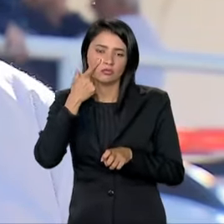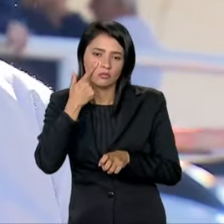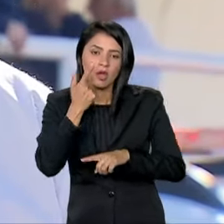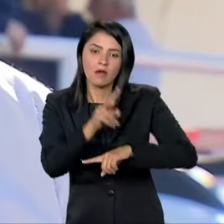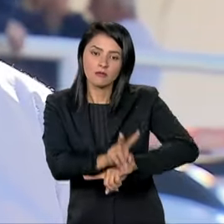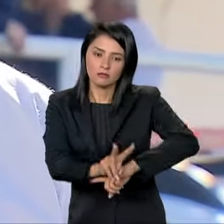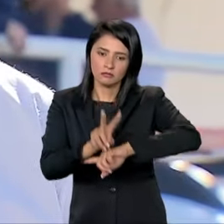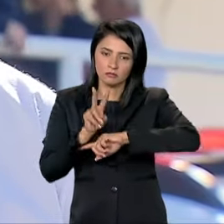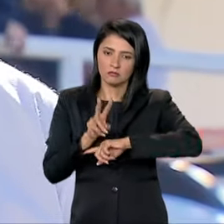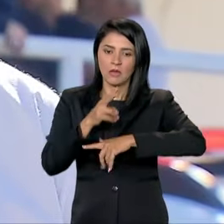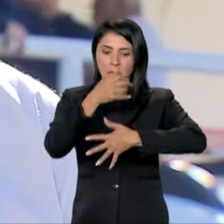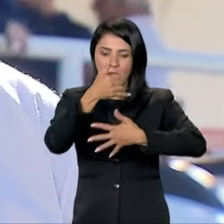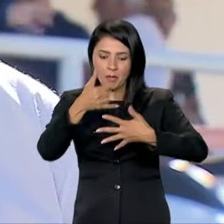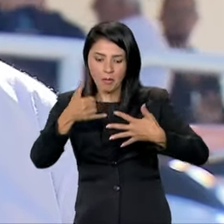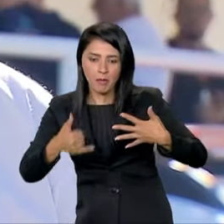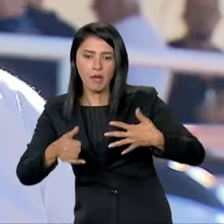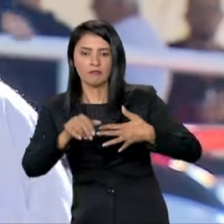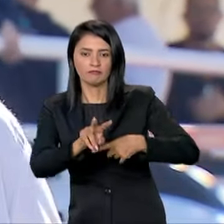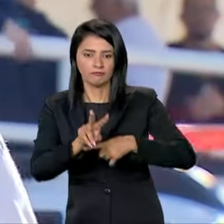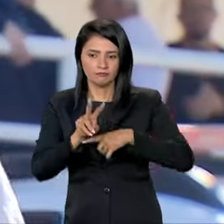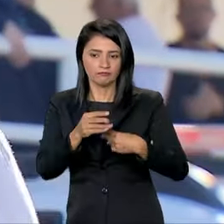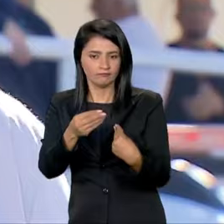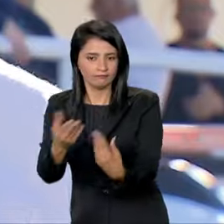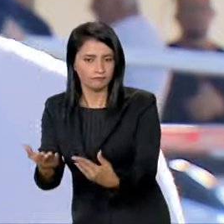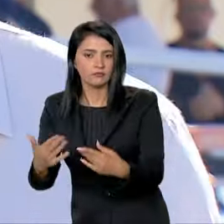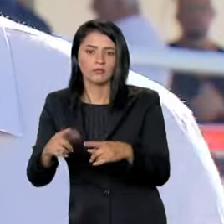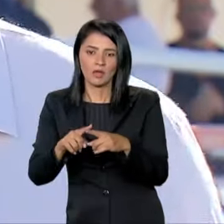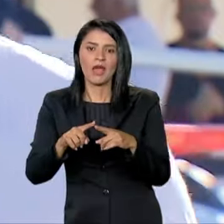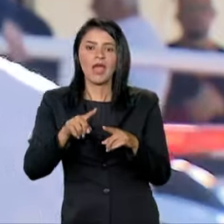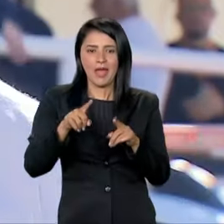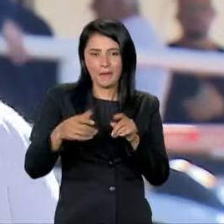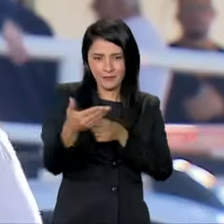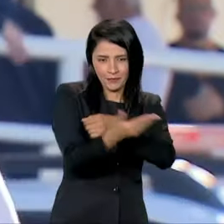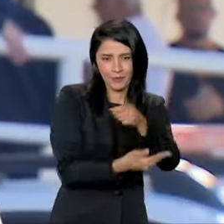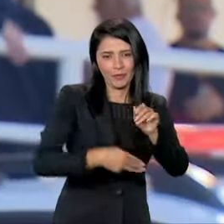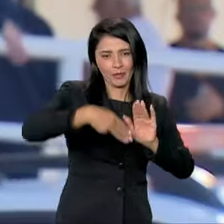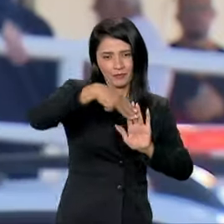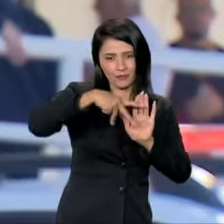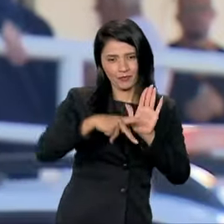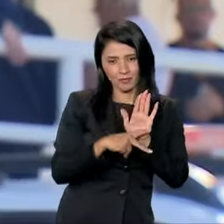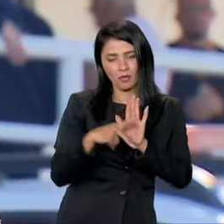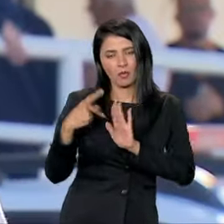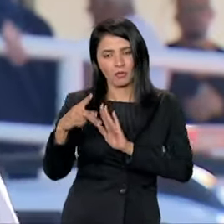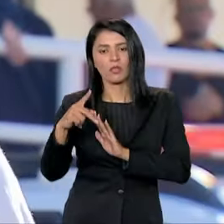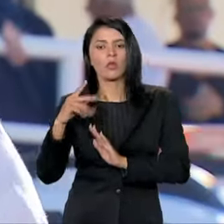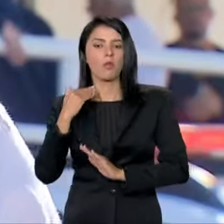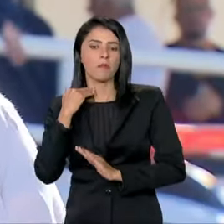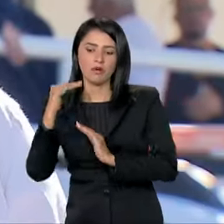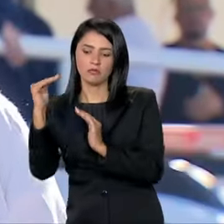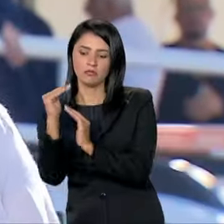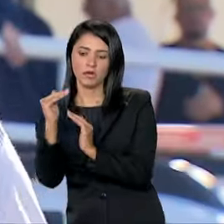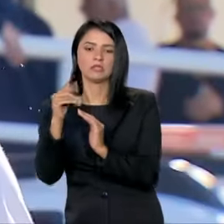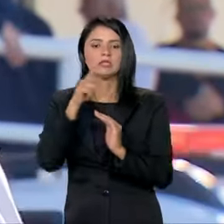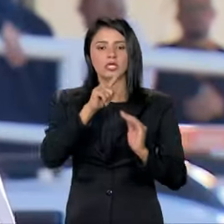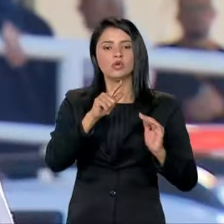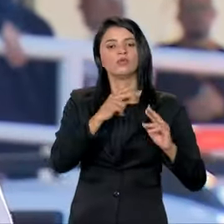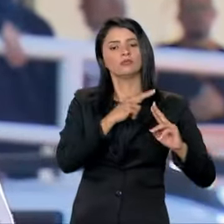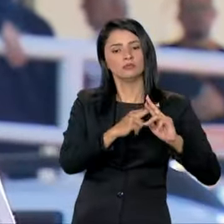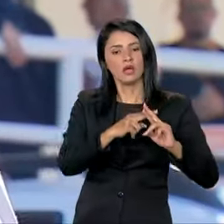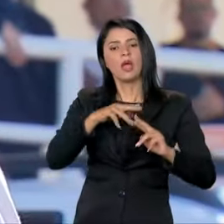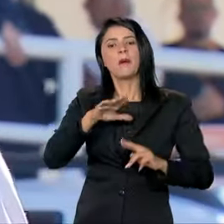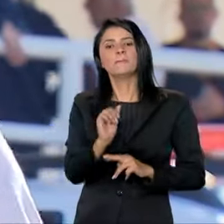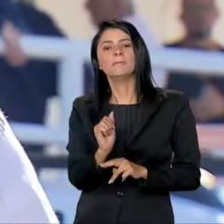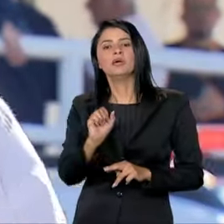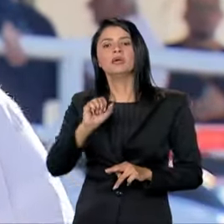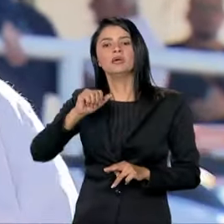financiamento que estão sendo oferecidas e, a partir da medida provisória, além do Banco do Brasil e da Caixa Econômica Federal, também o Banrisul e as cooperativas de